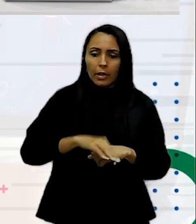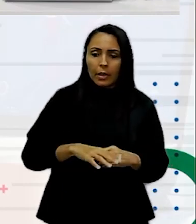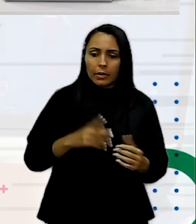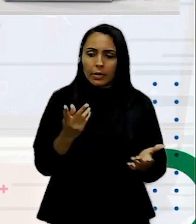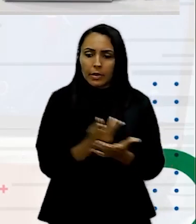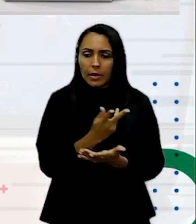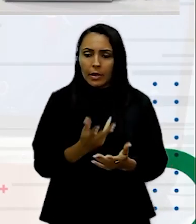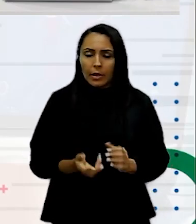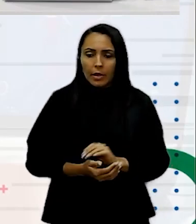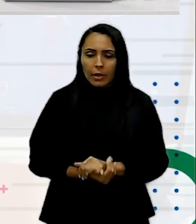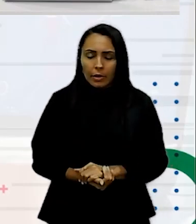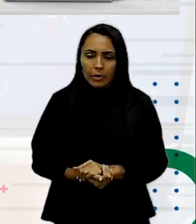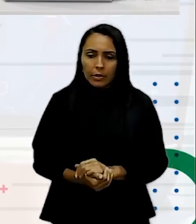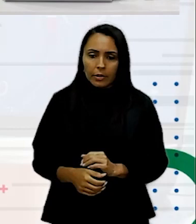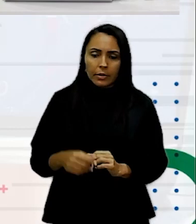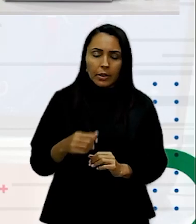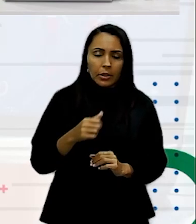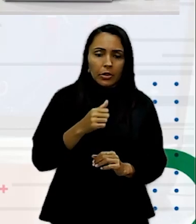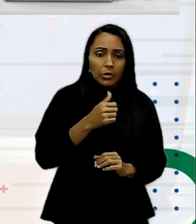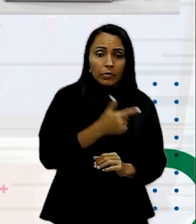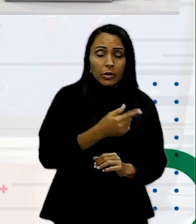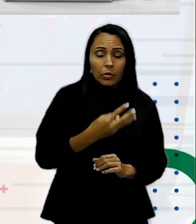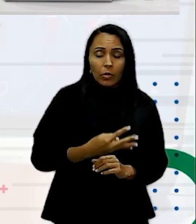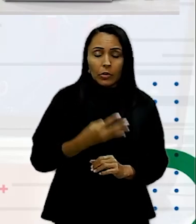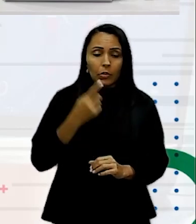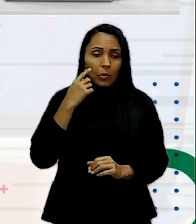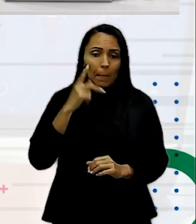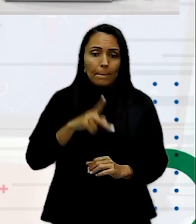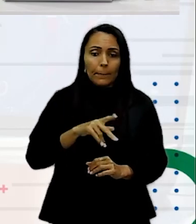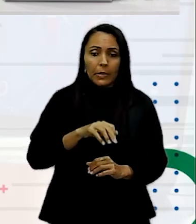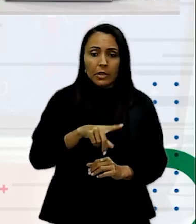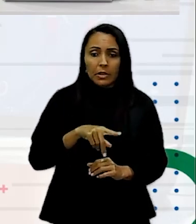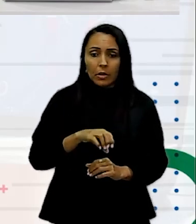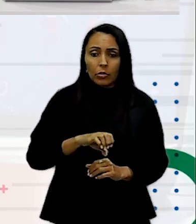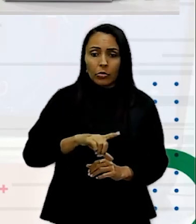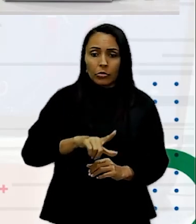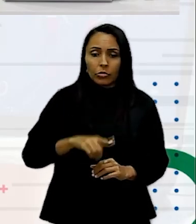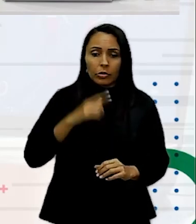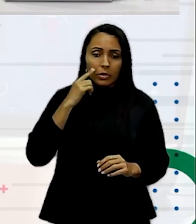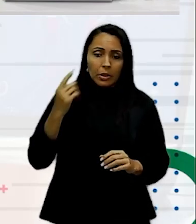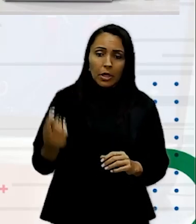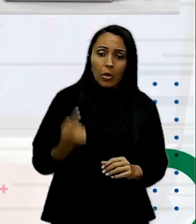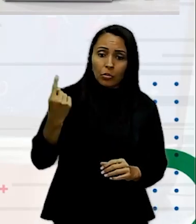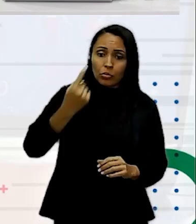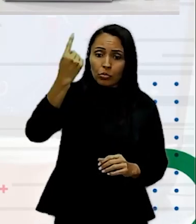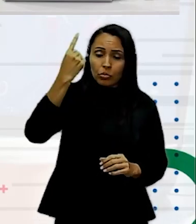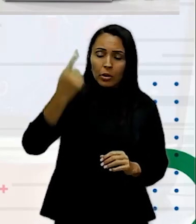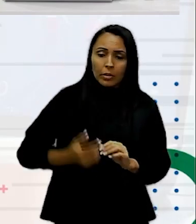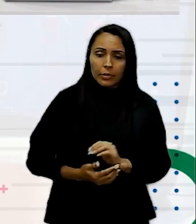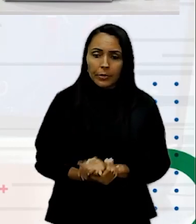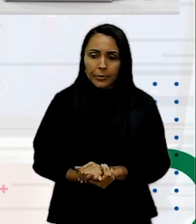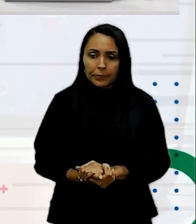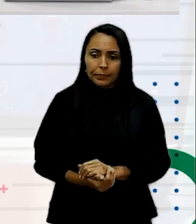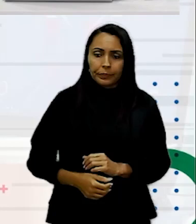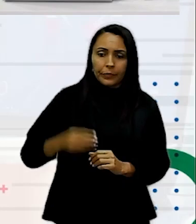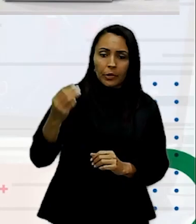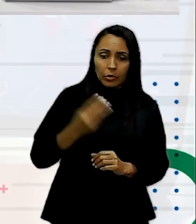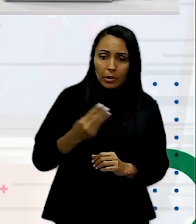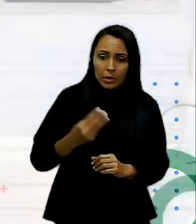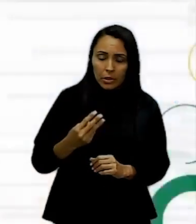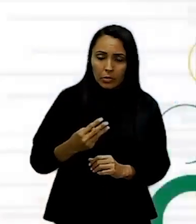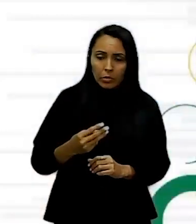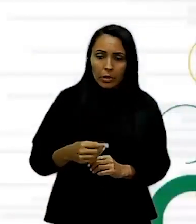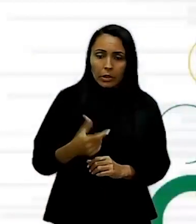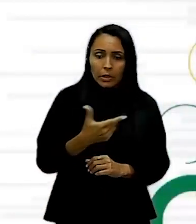campo De texto Tem 24 Pixels De altura O segundo campo De texto Tem 20 pixels De altura O terceiro campo De texto